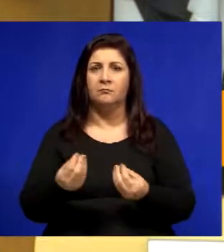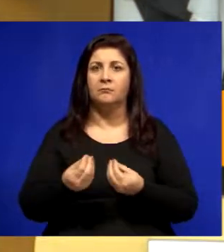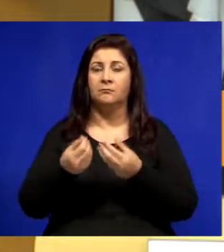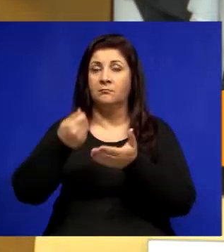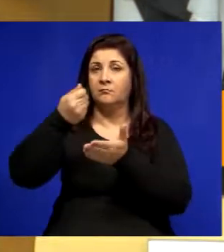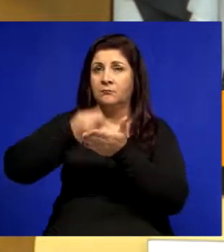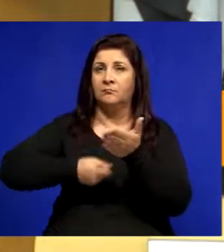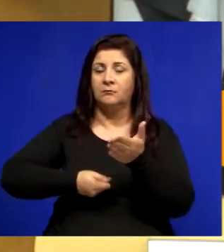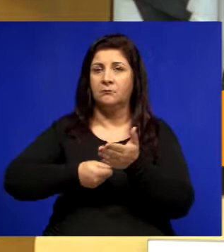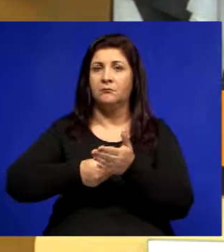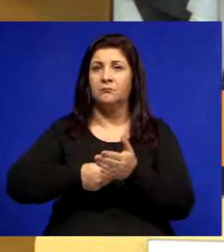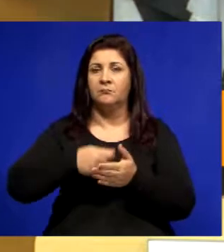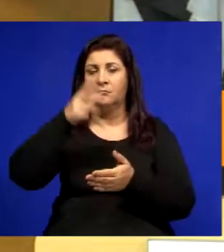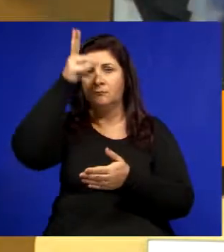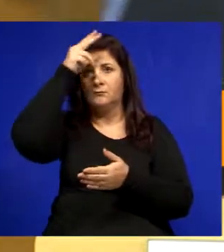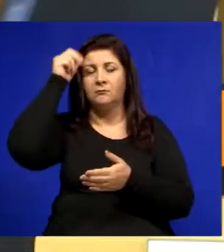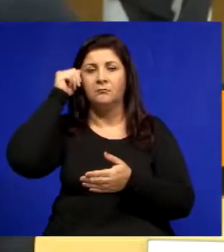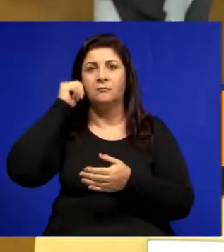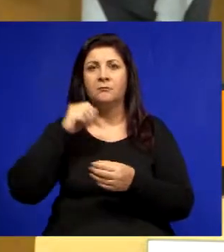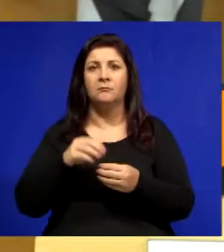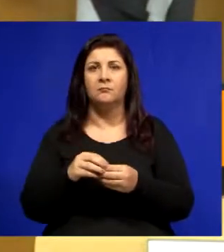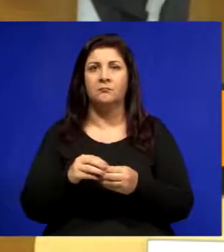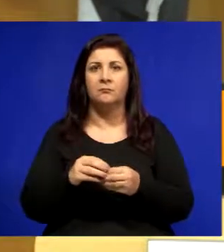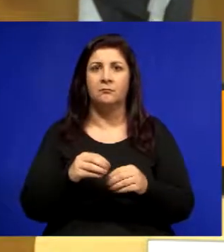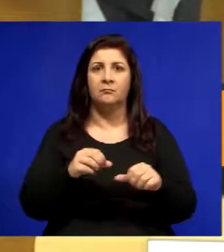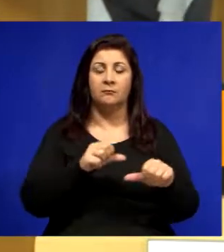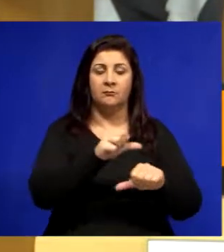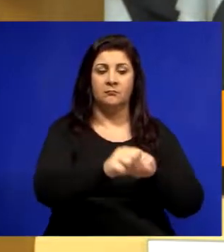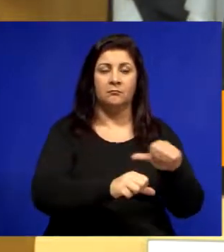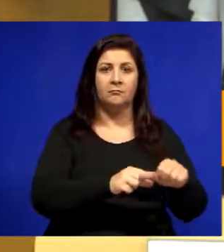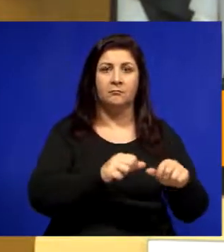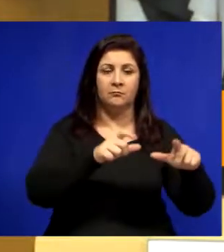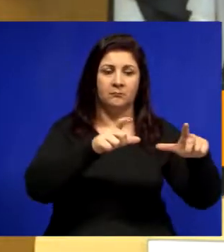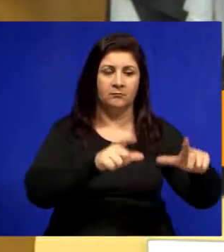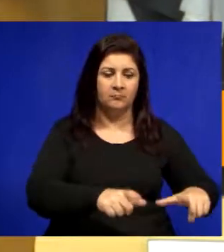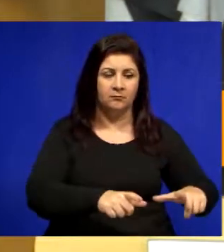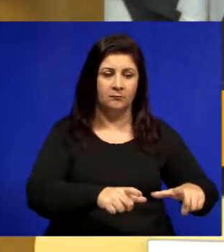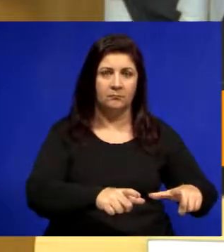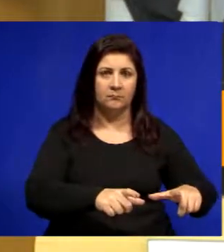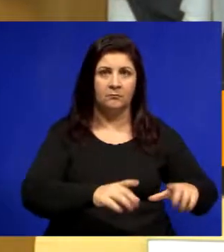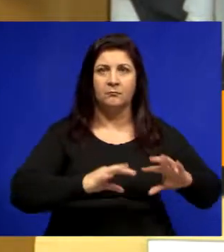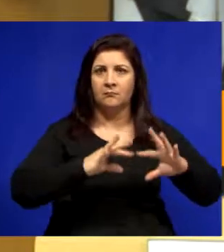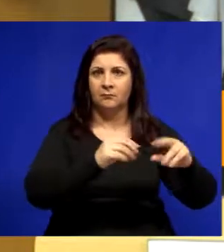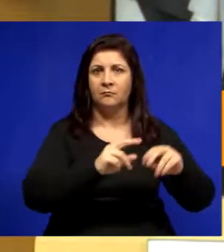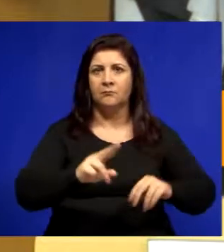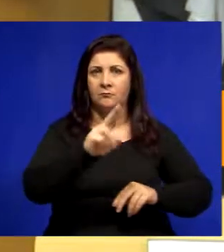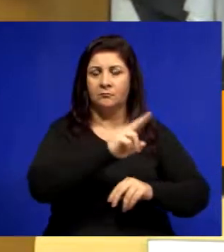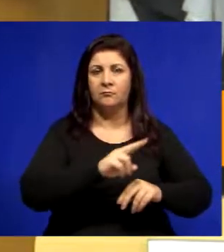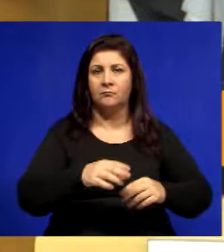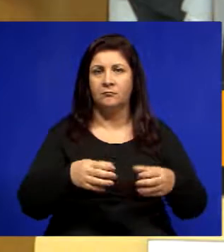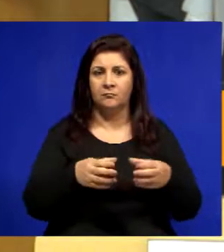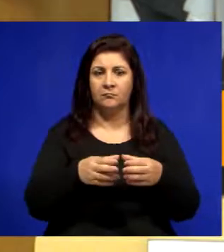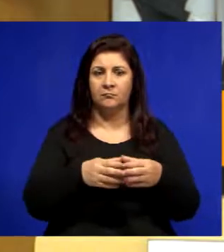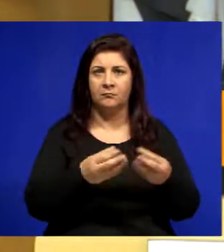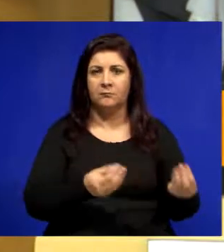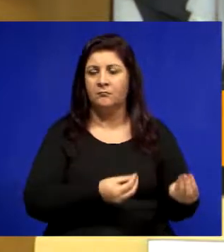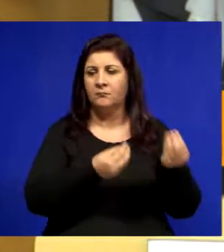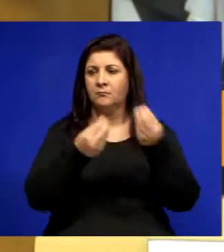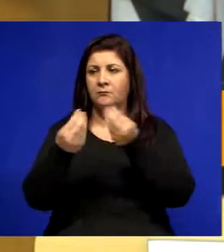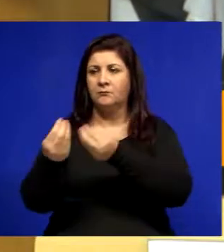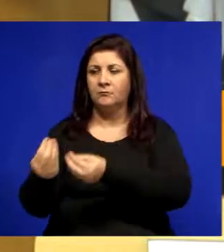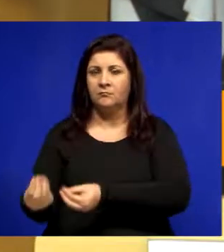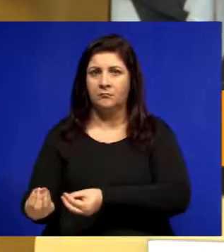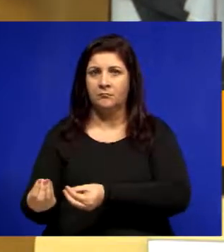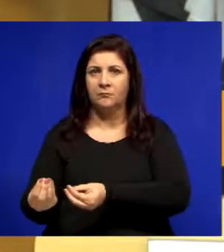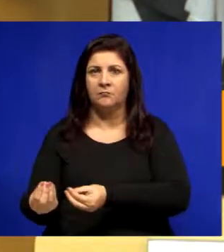a desafetar a área da classe dos bens públicos de uso comum do loteamento Parque Itamaraty para Dominicais